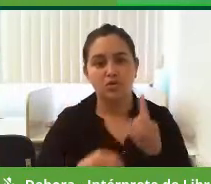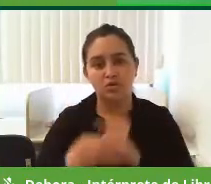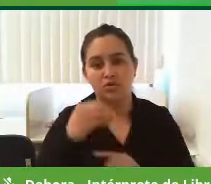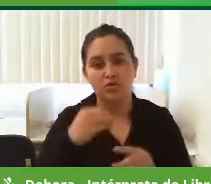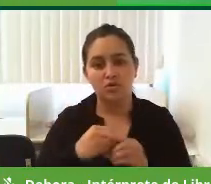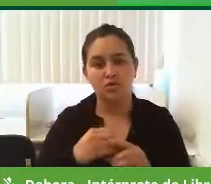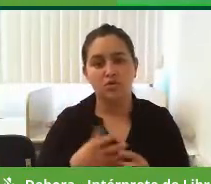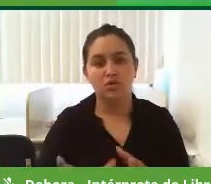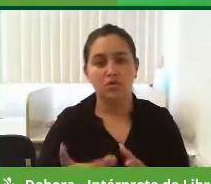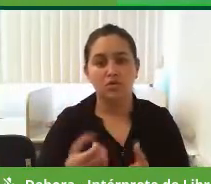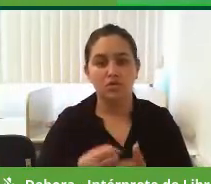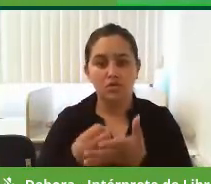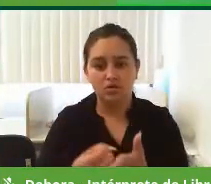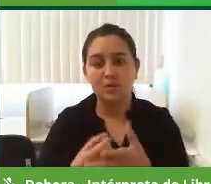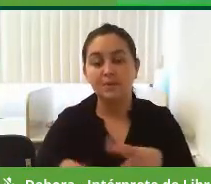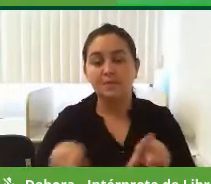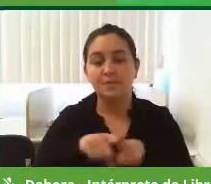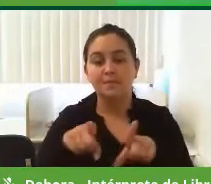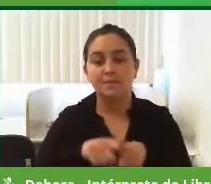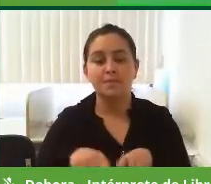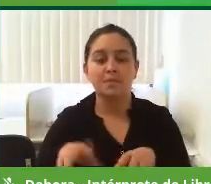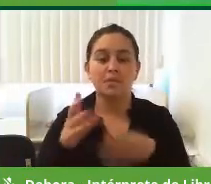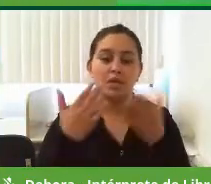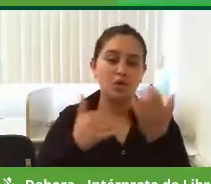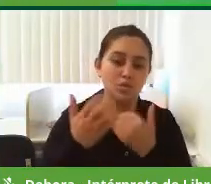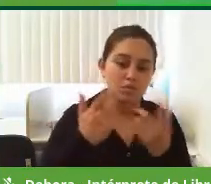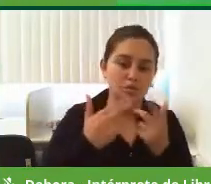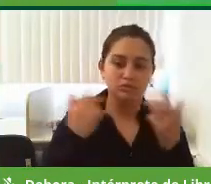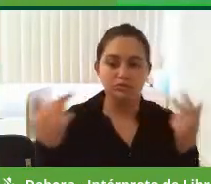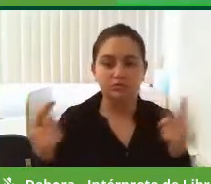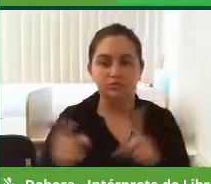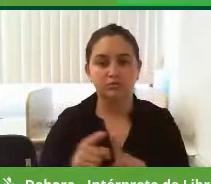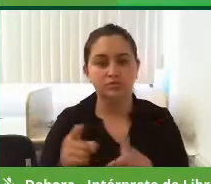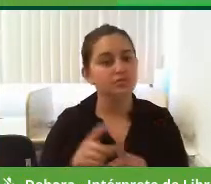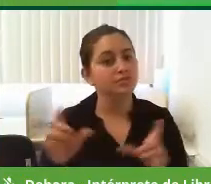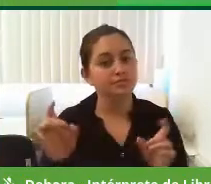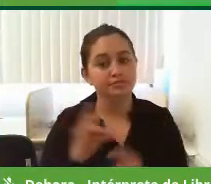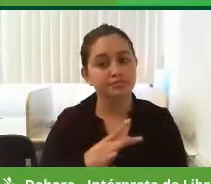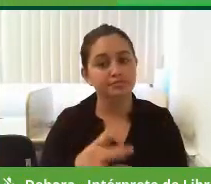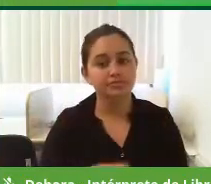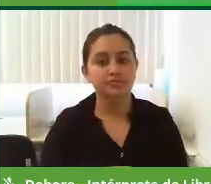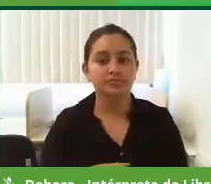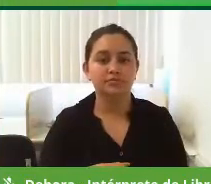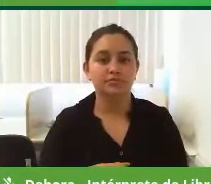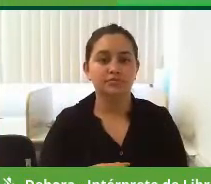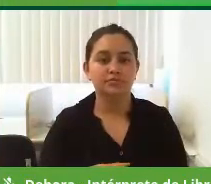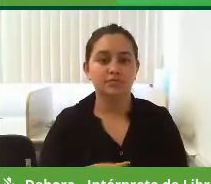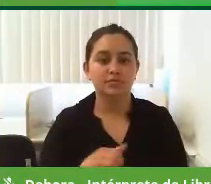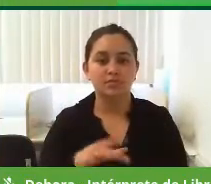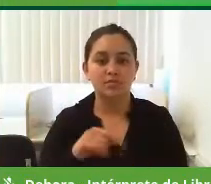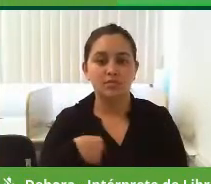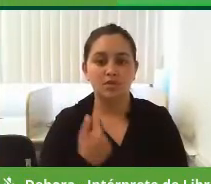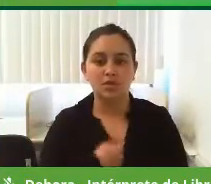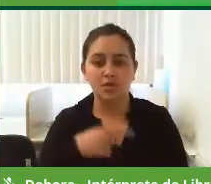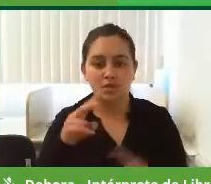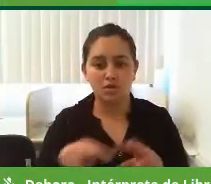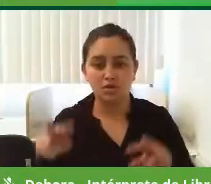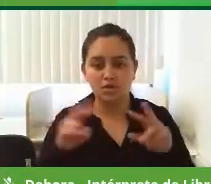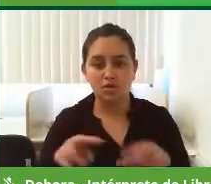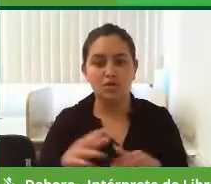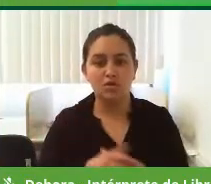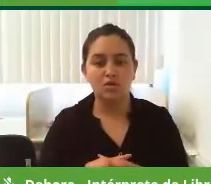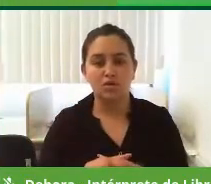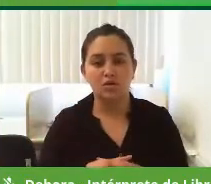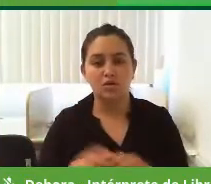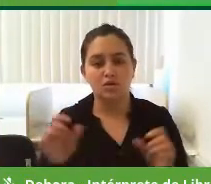estavam ajudando também na questão da alimentação, uma série de coisas que também vai acabando, né? E aí nós vemos também o fim do seguro